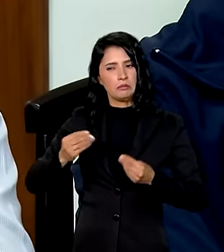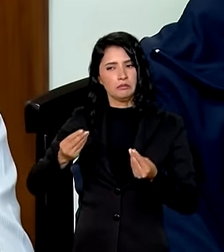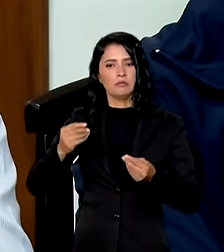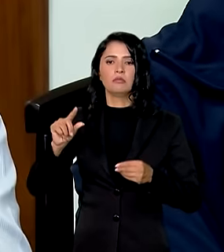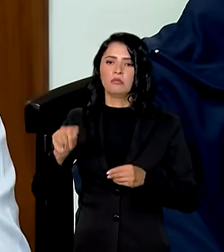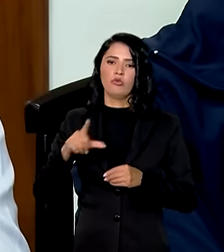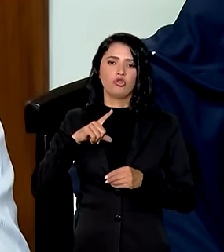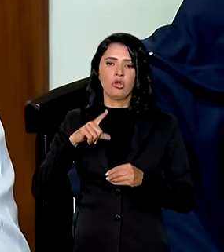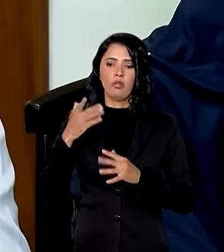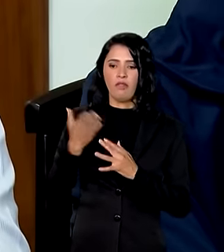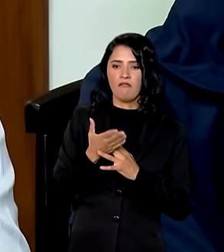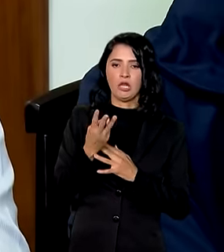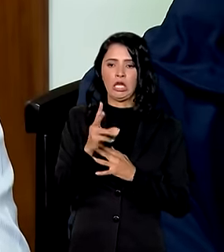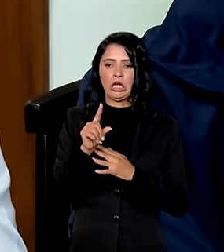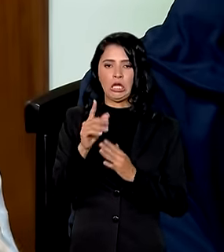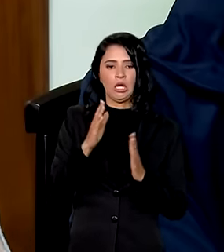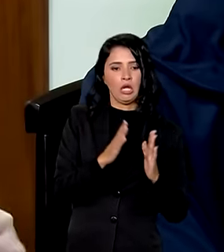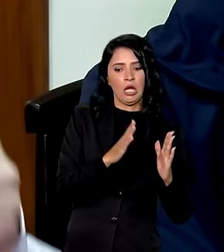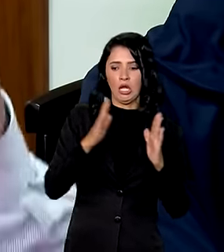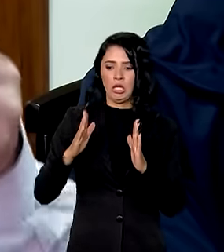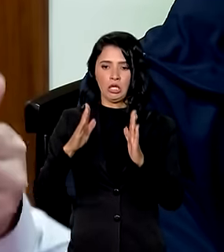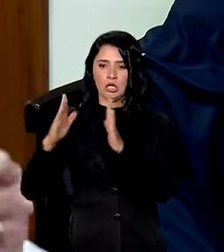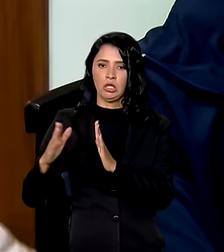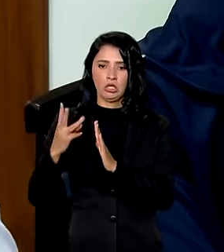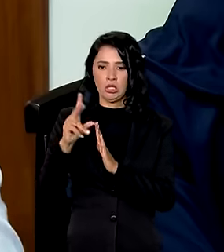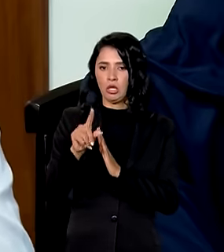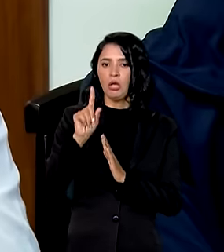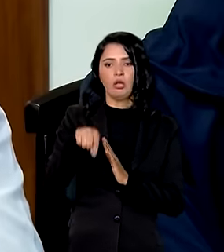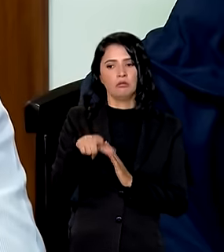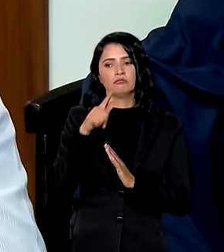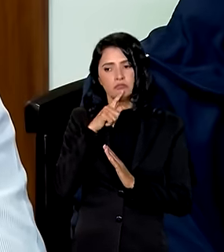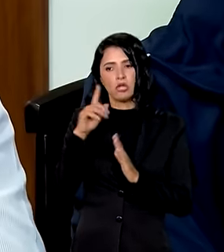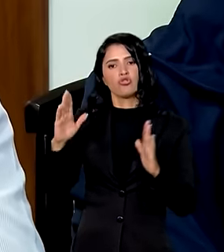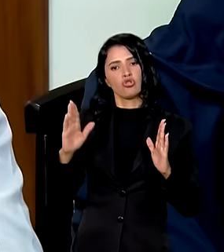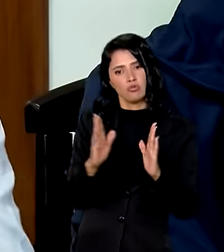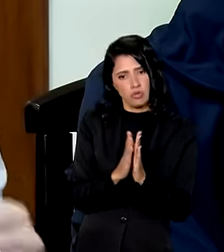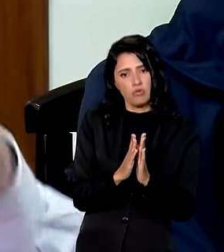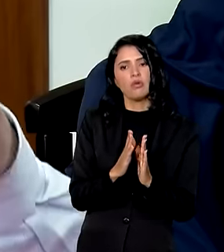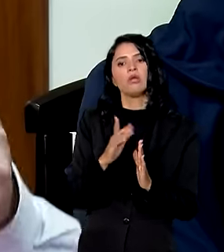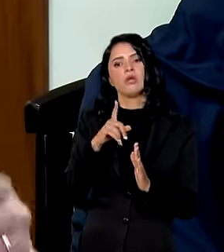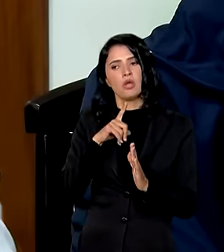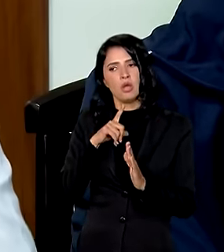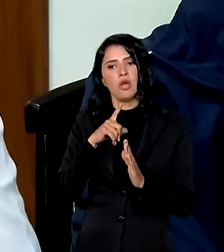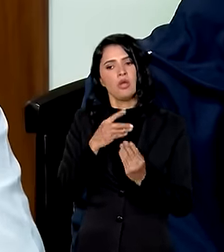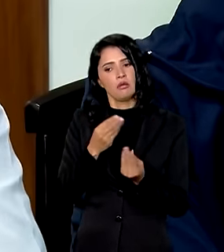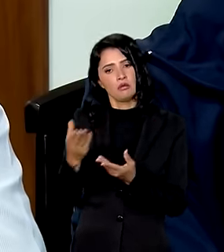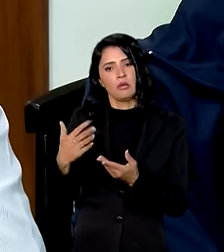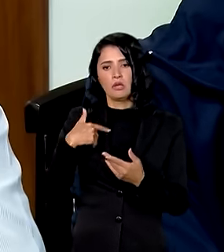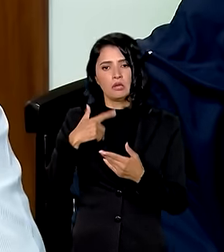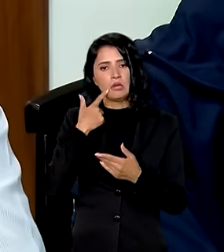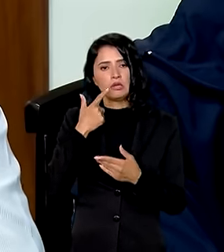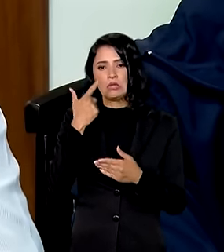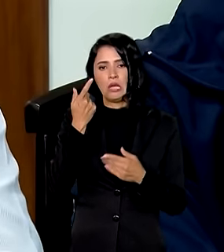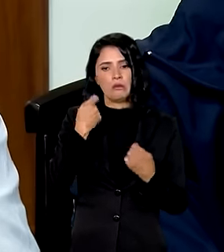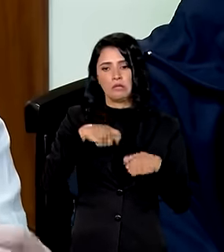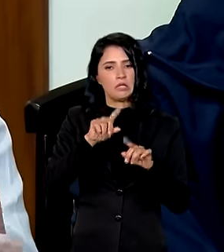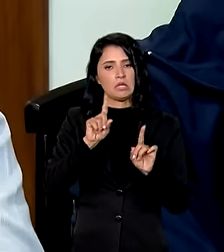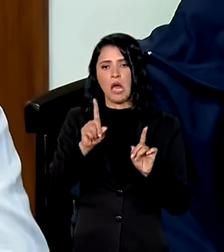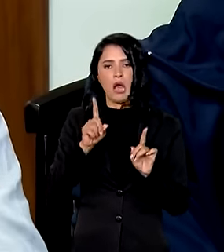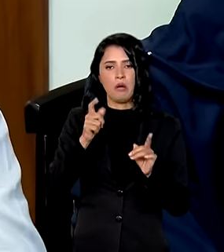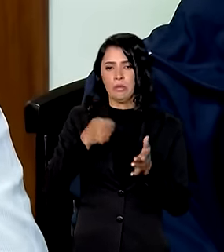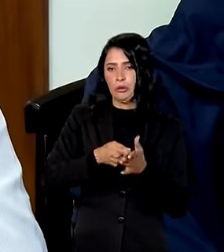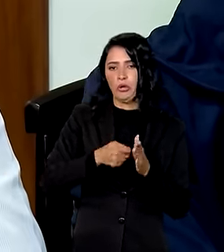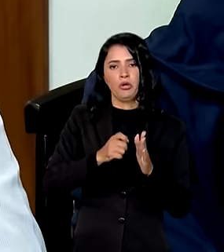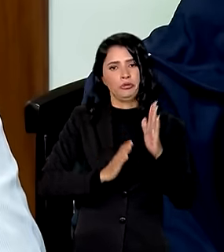de intervalo de 30 dias a possibilidade de dispensar medicamentos sem acompanhar esse intervalo de 30 dias e para